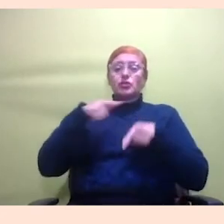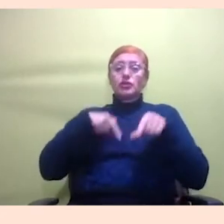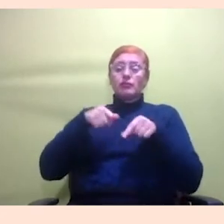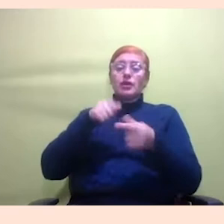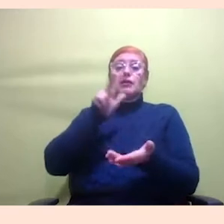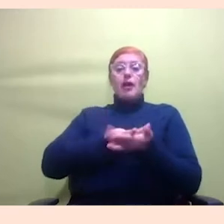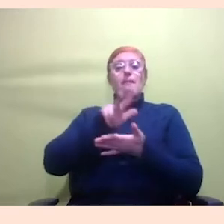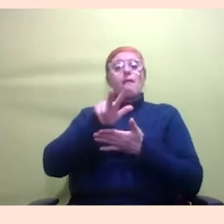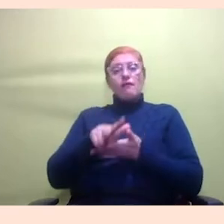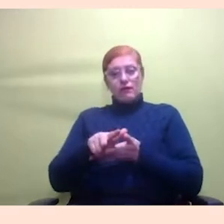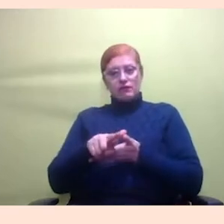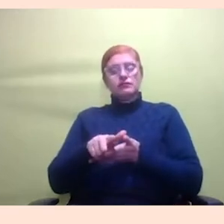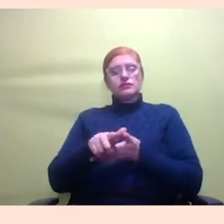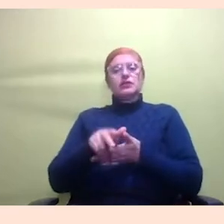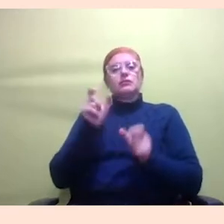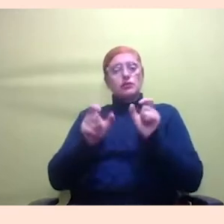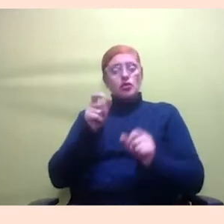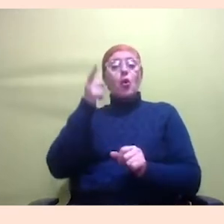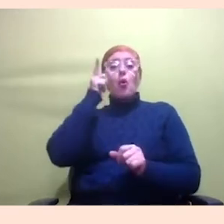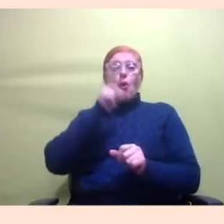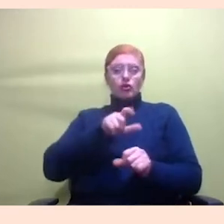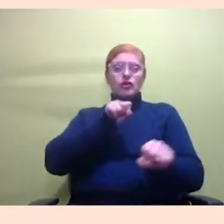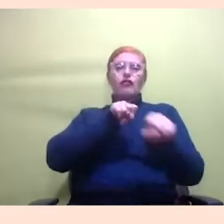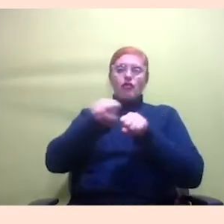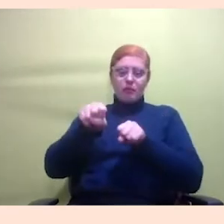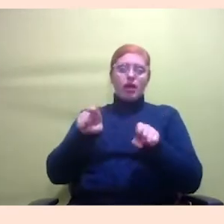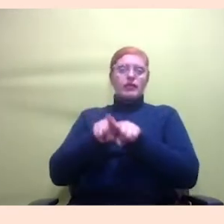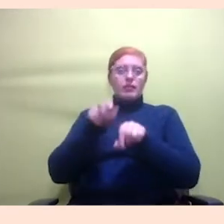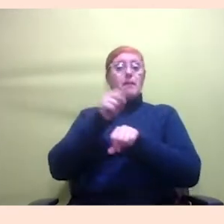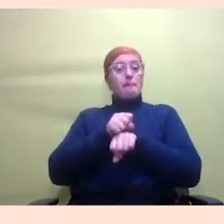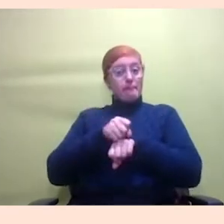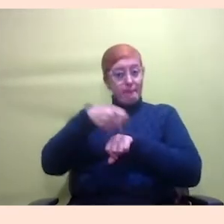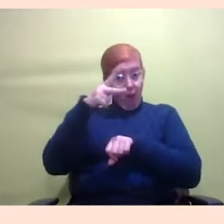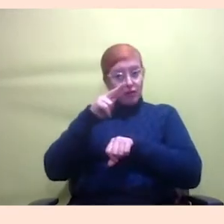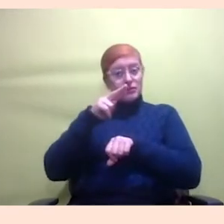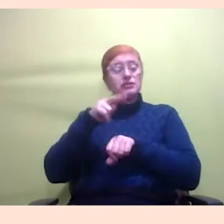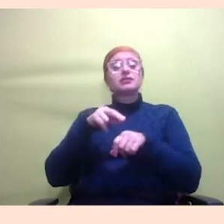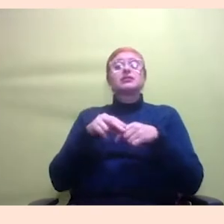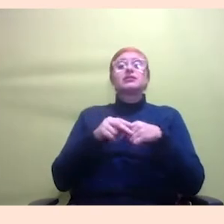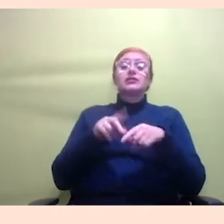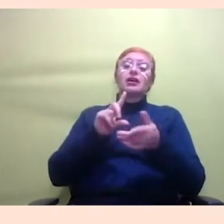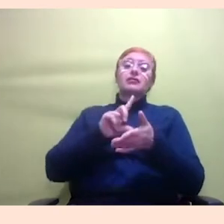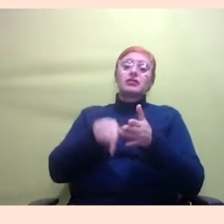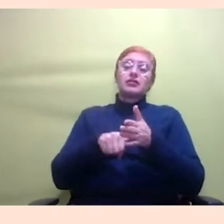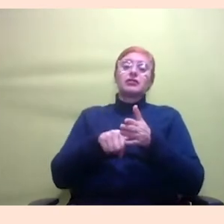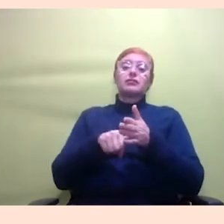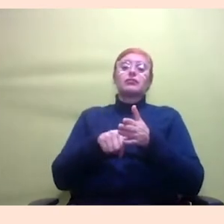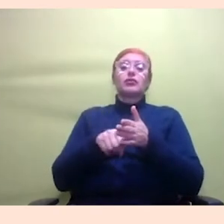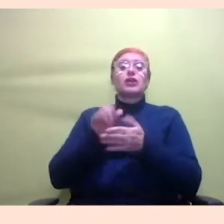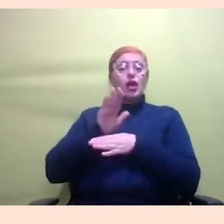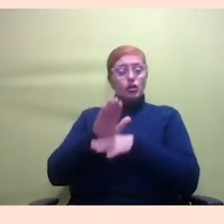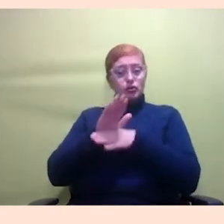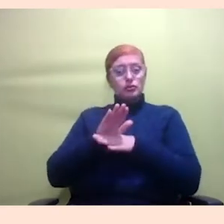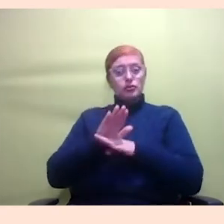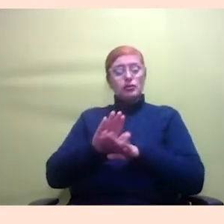pessoas que conseguiram se graduar e se pós-graduar depois da assessoria mas a gente está fazendo um levantamento de